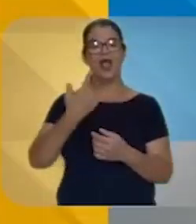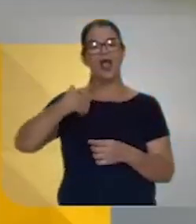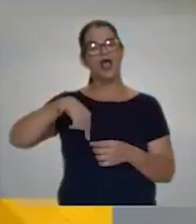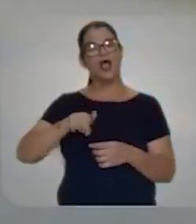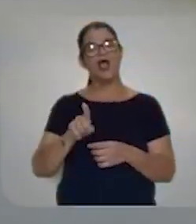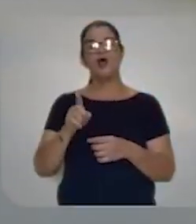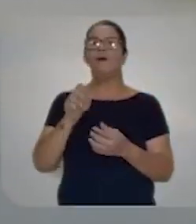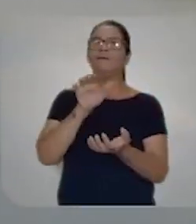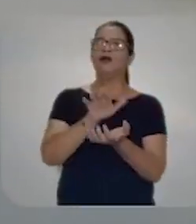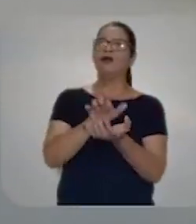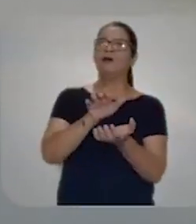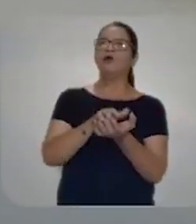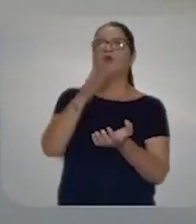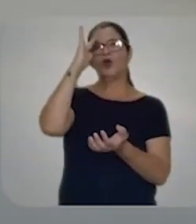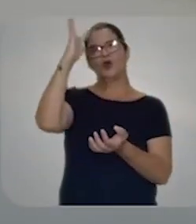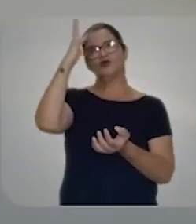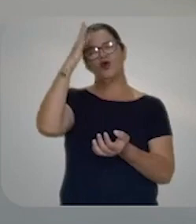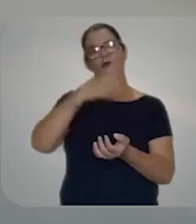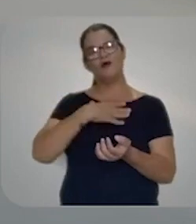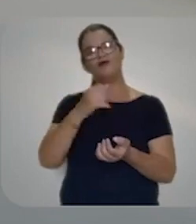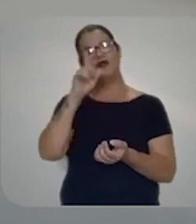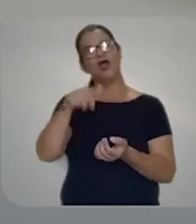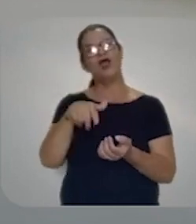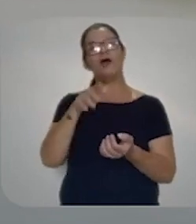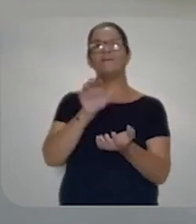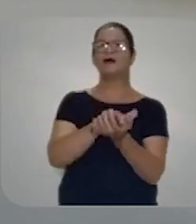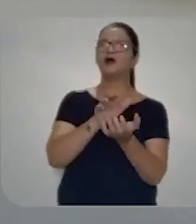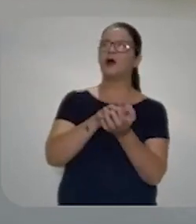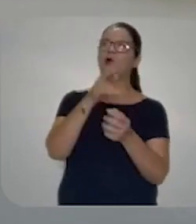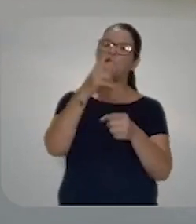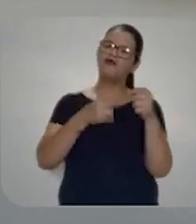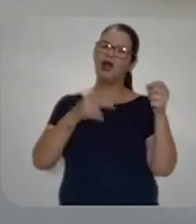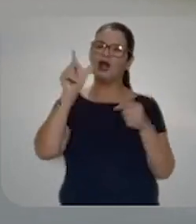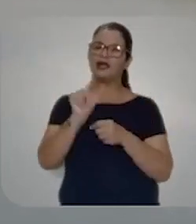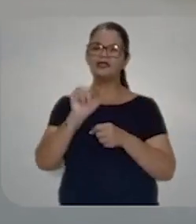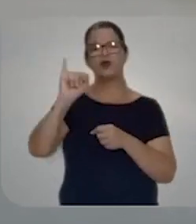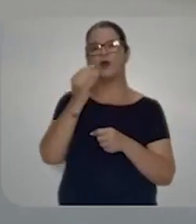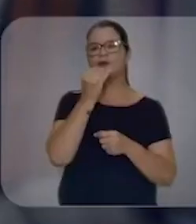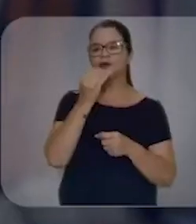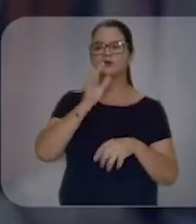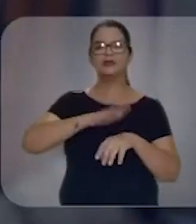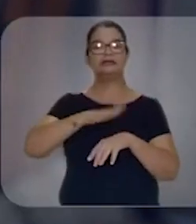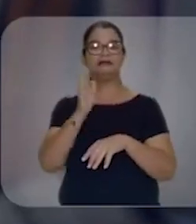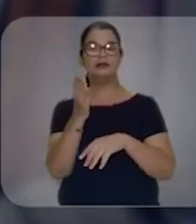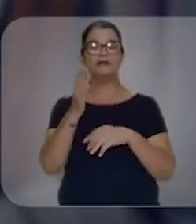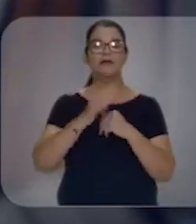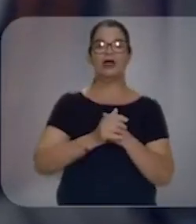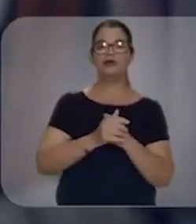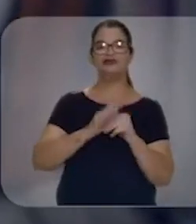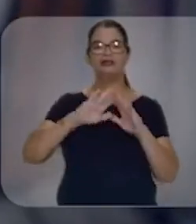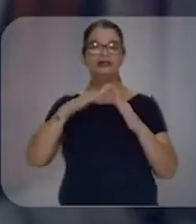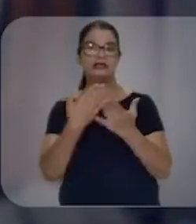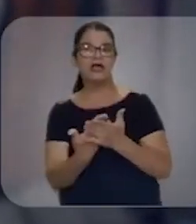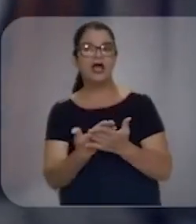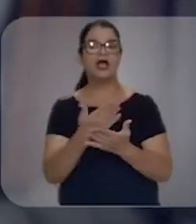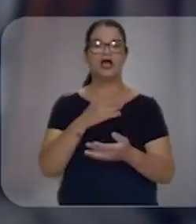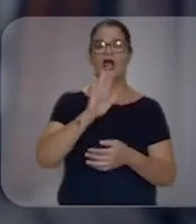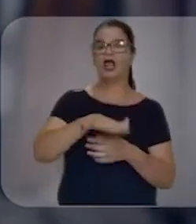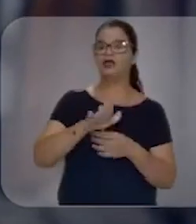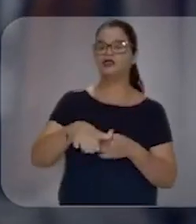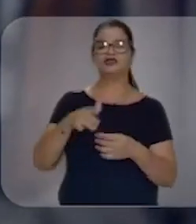E o Pernambuco, eu sonho para o meu filho, é Pernambuco com menos violência, com mais oportunidades. De tudo, de creche, de